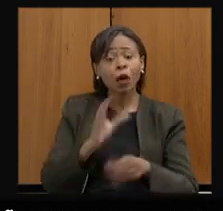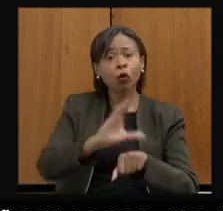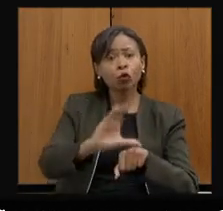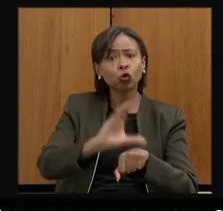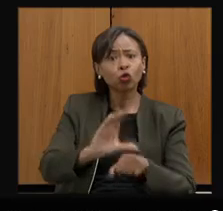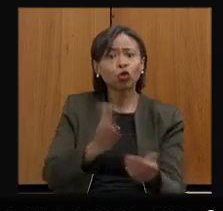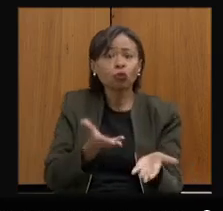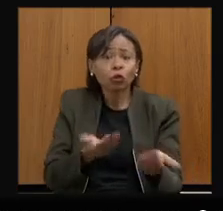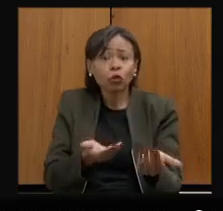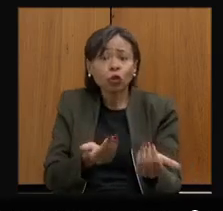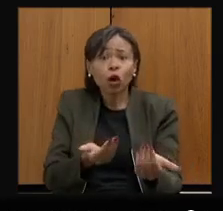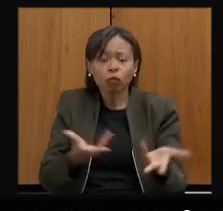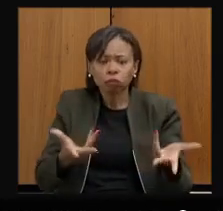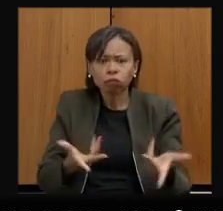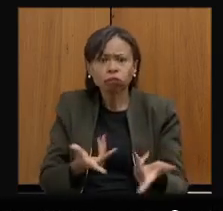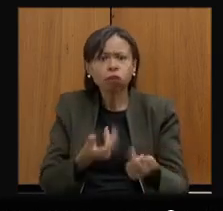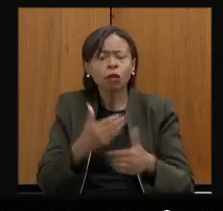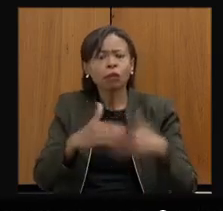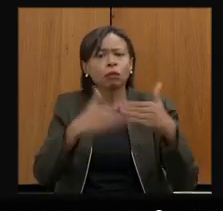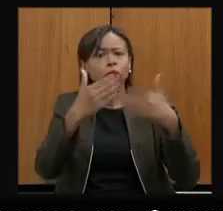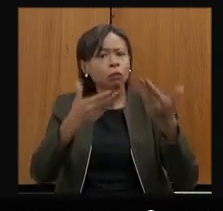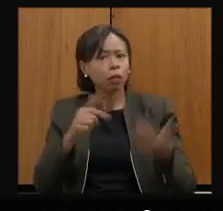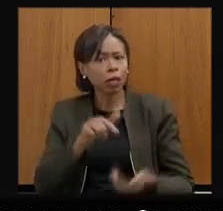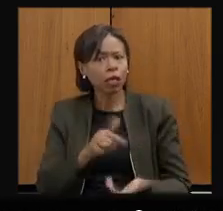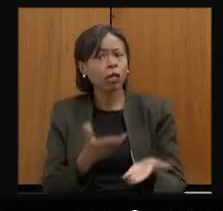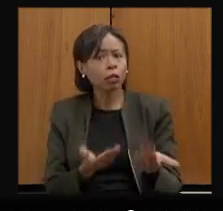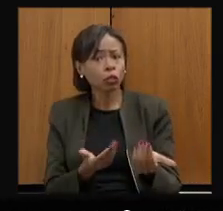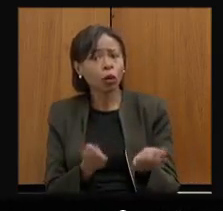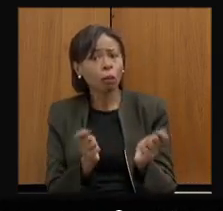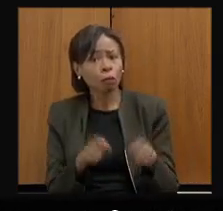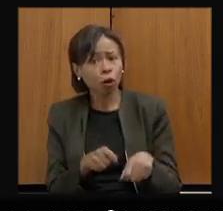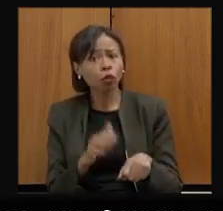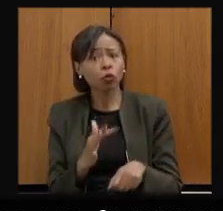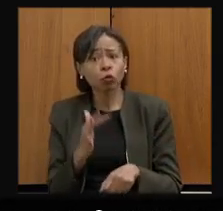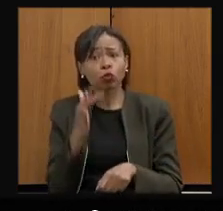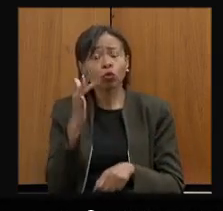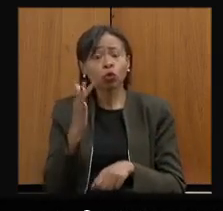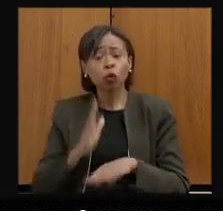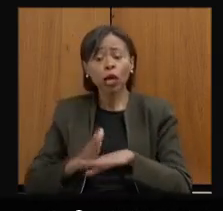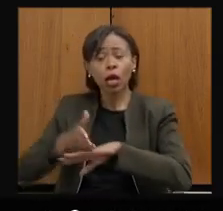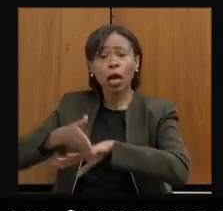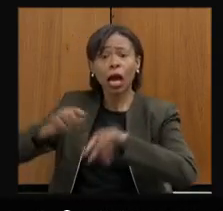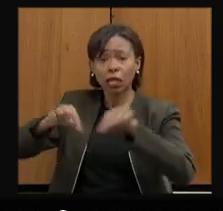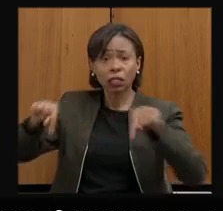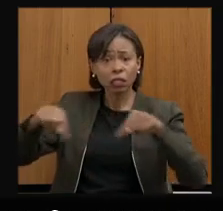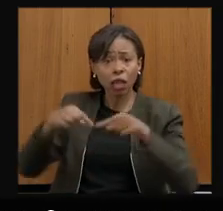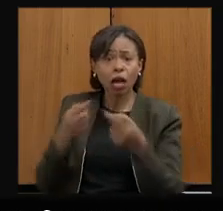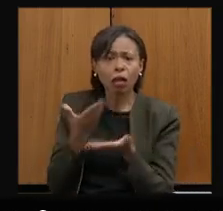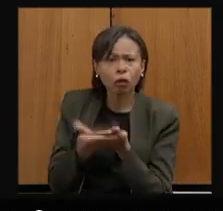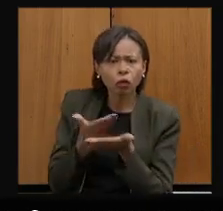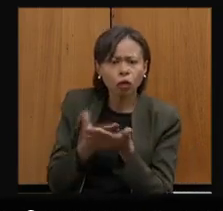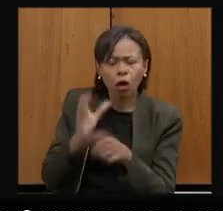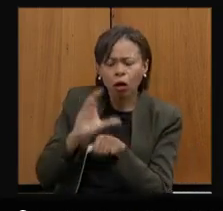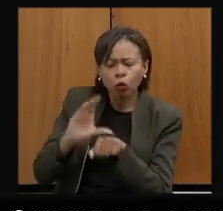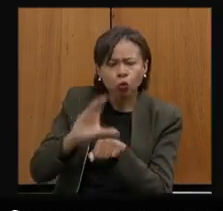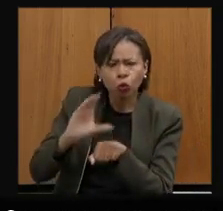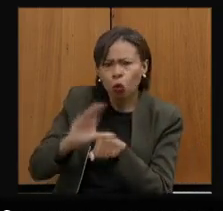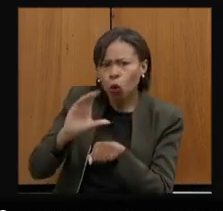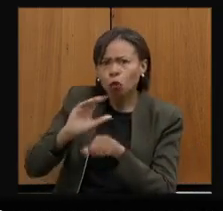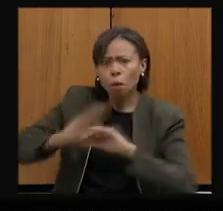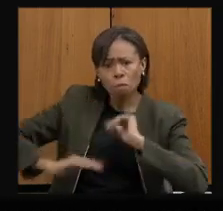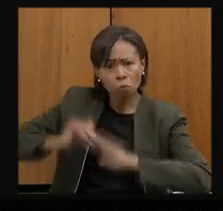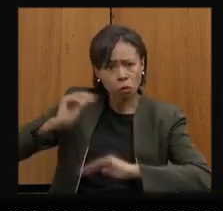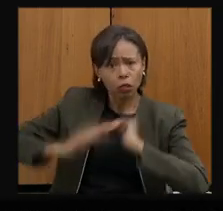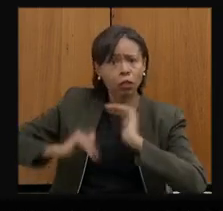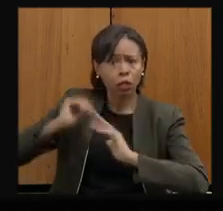de fazer com que a juventude, ela possa ir para dentro de uma sala de aula, aprender aí uma profissão, e são centenas,